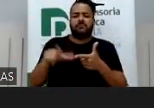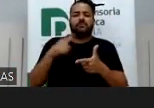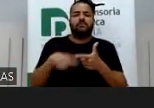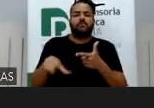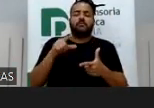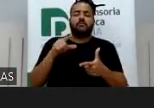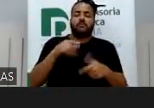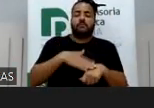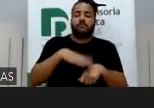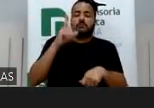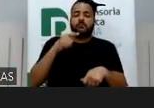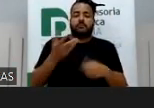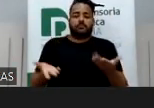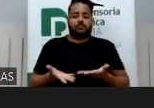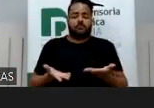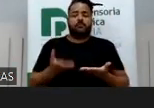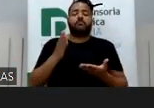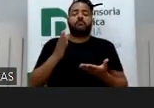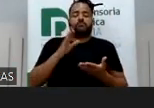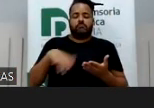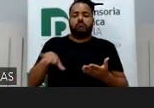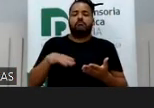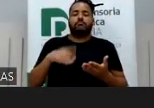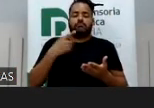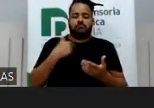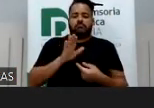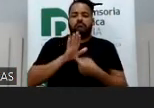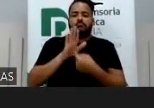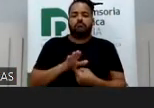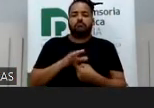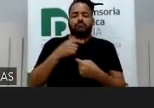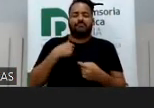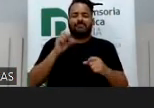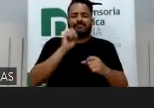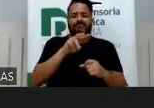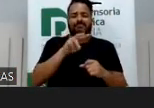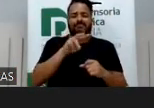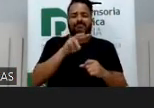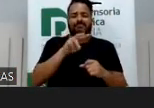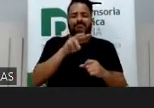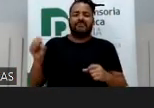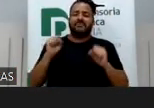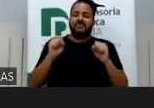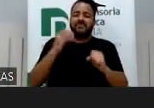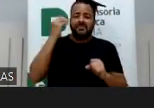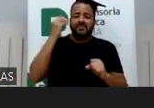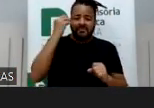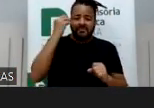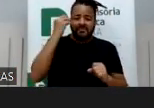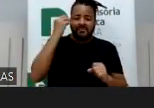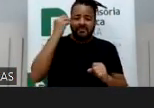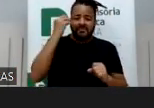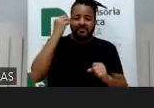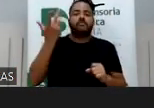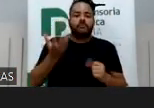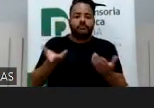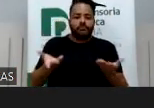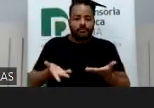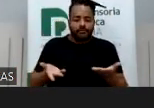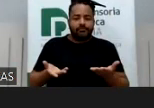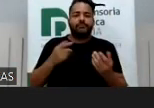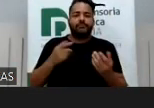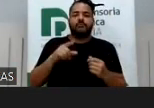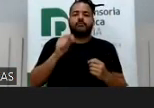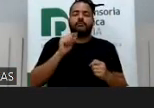satisfação maior das pessoas envolvidas, de fato, se apresenta, né, eu tenho visto isso, então é tentar resolver, né, entre as